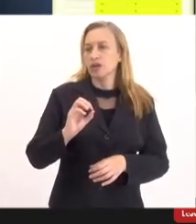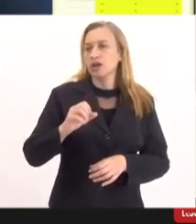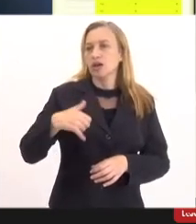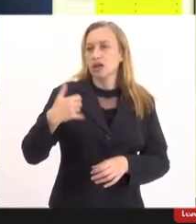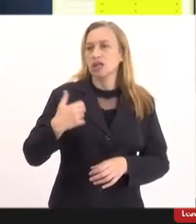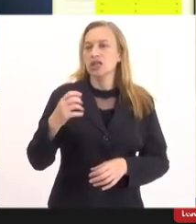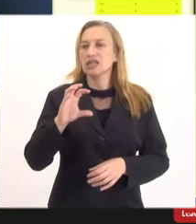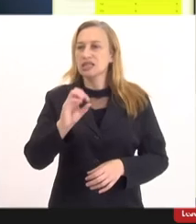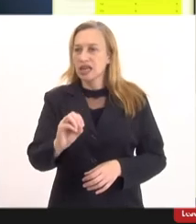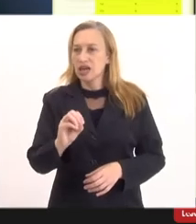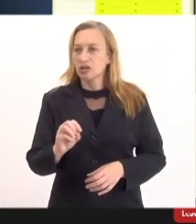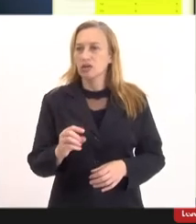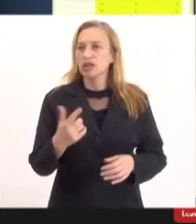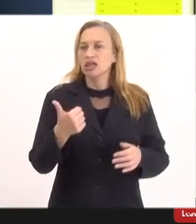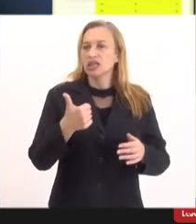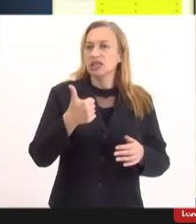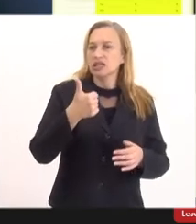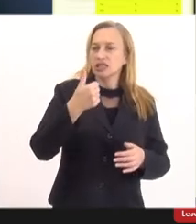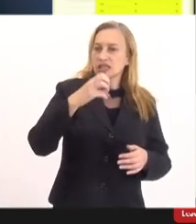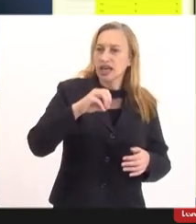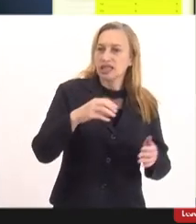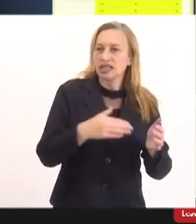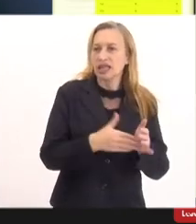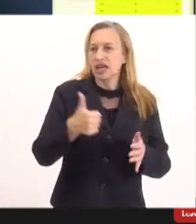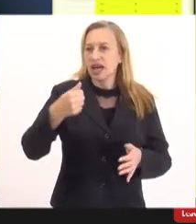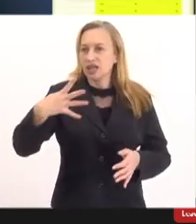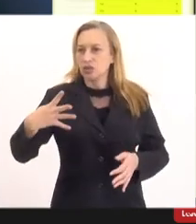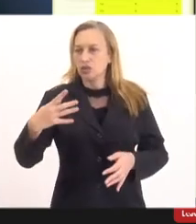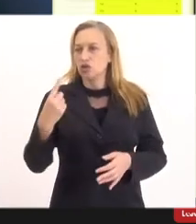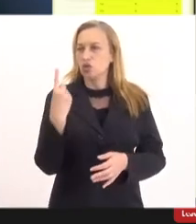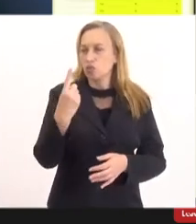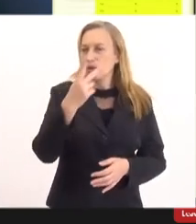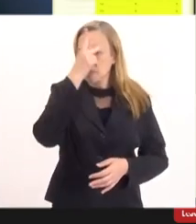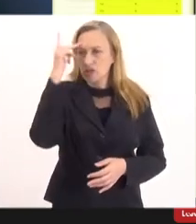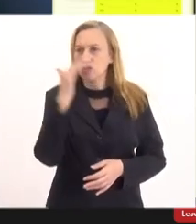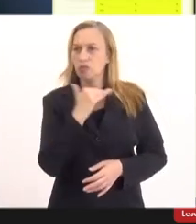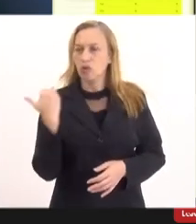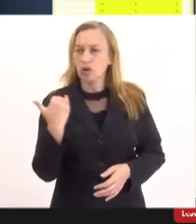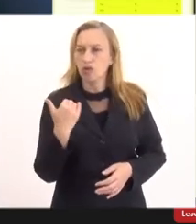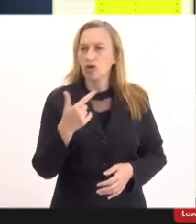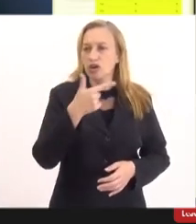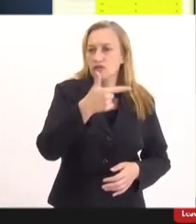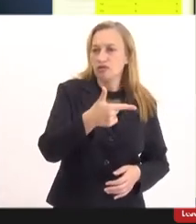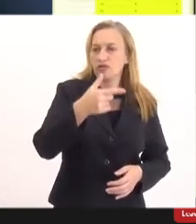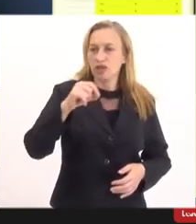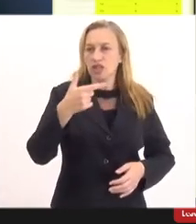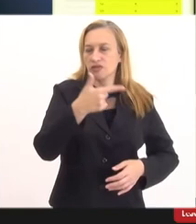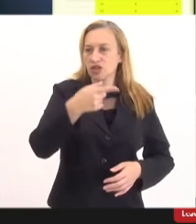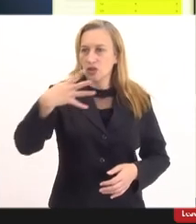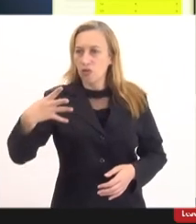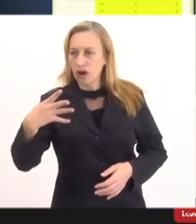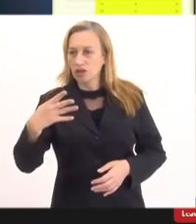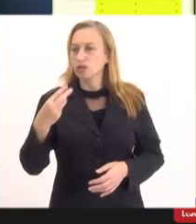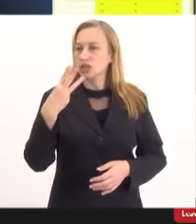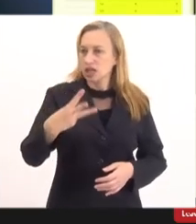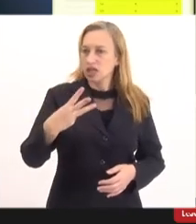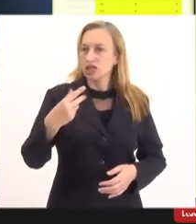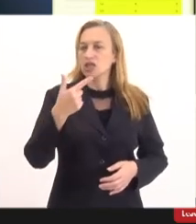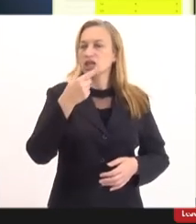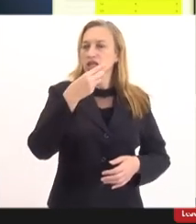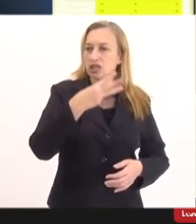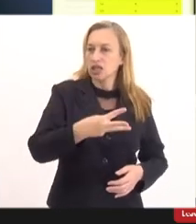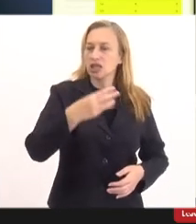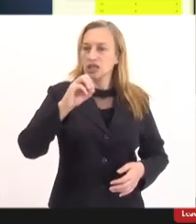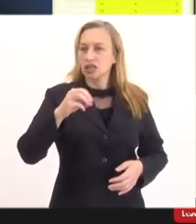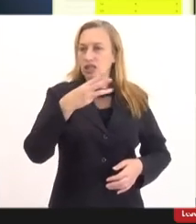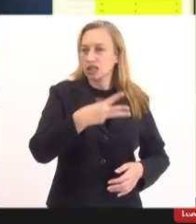um quinze a dezenove zero vinte a vinte e quatro um vinte a vinte e cinco três trinta a vinte e